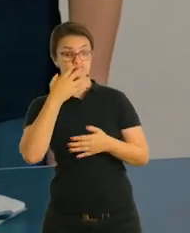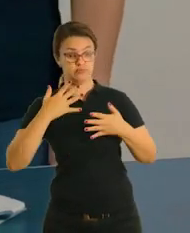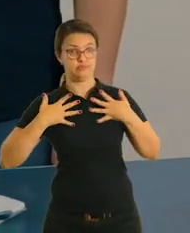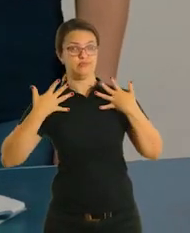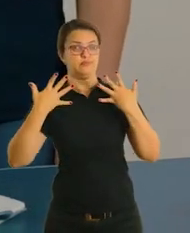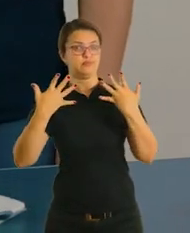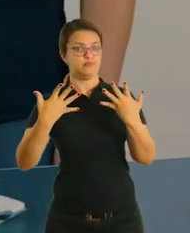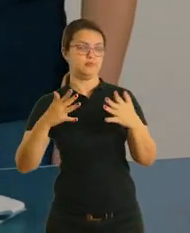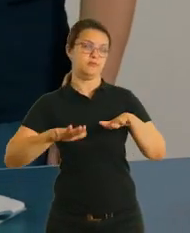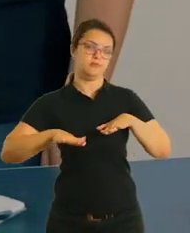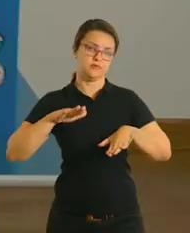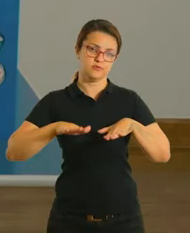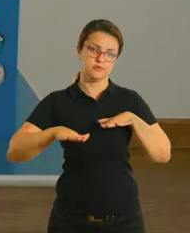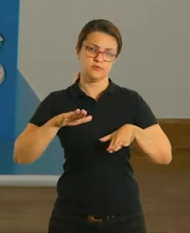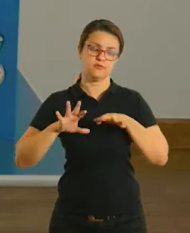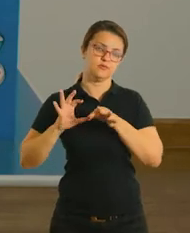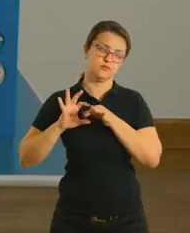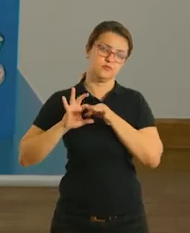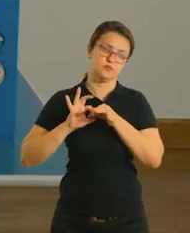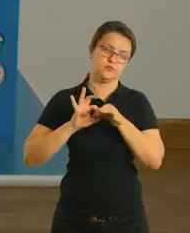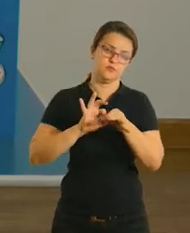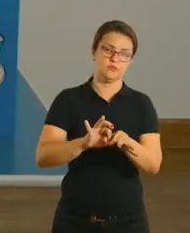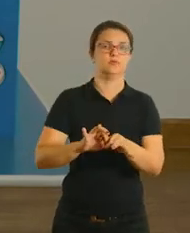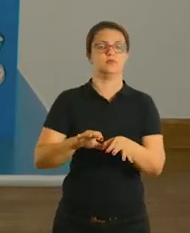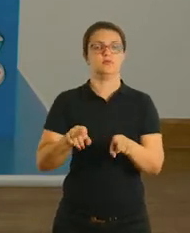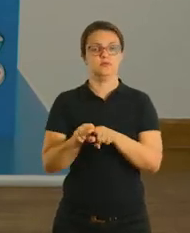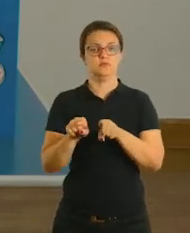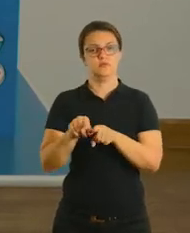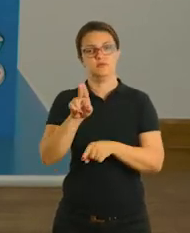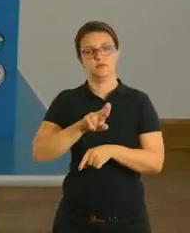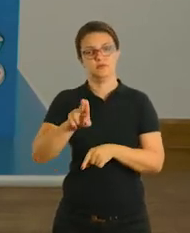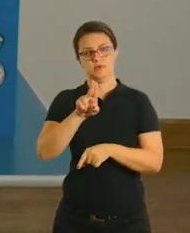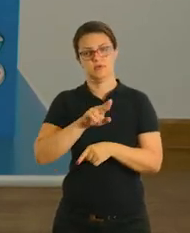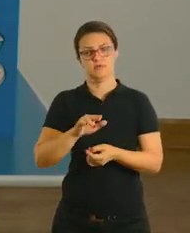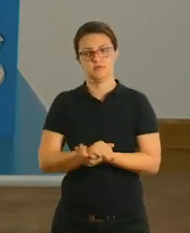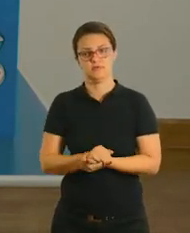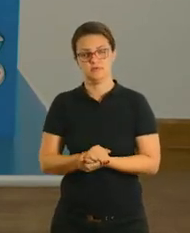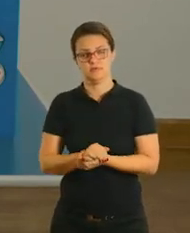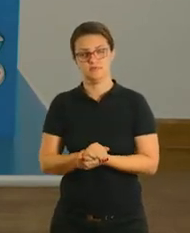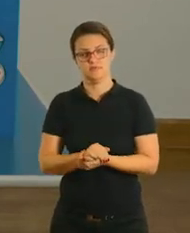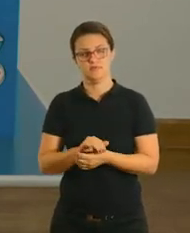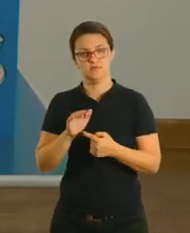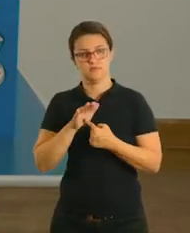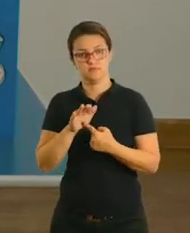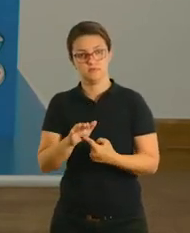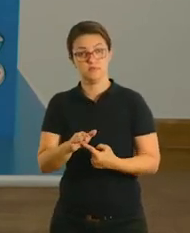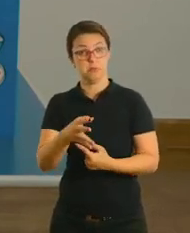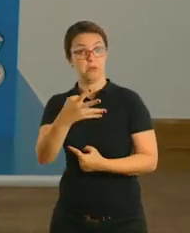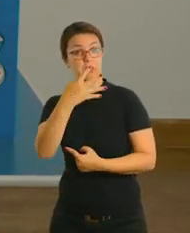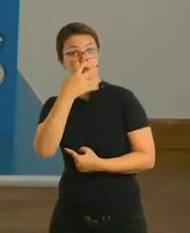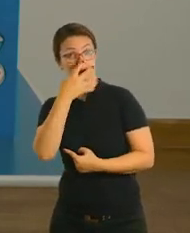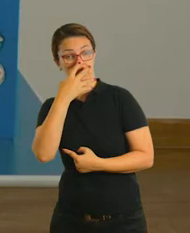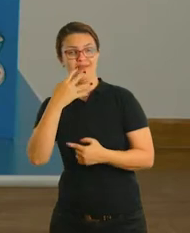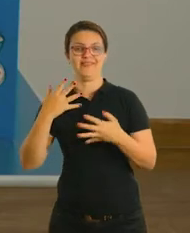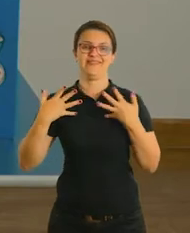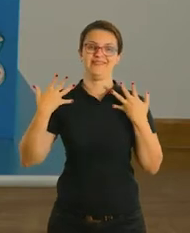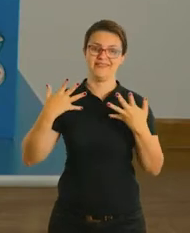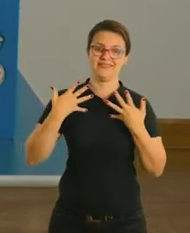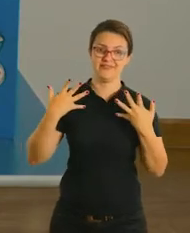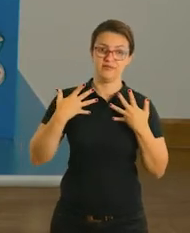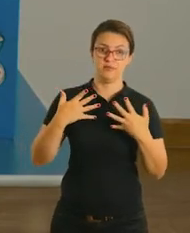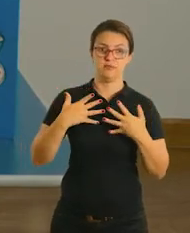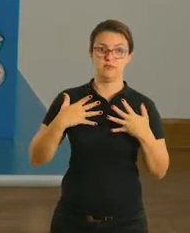espanto. Dependendo de qual for a resposta, ele também é utilizado. Ele é utilizado quando indica admiração,